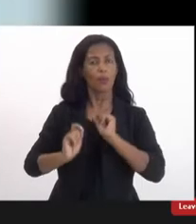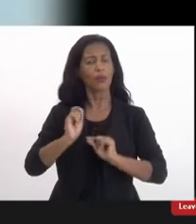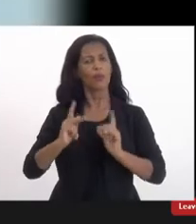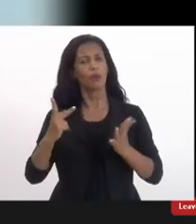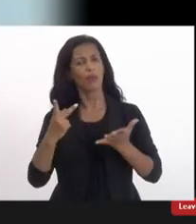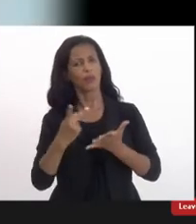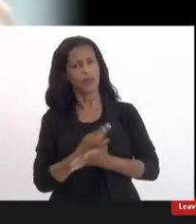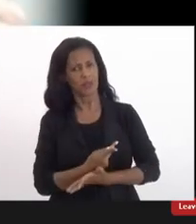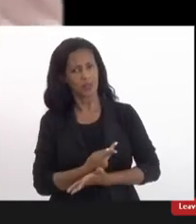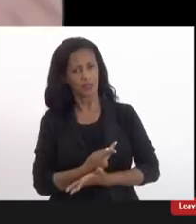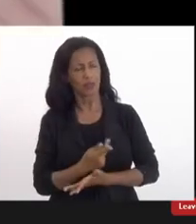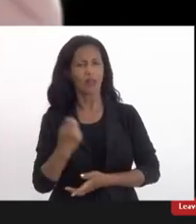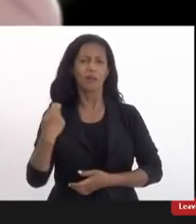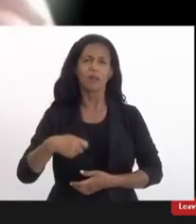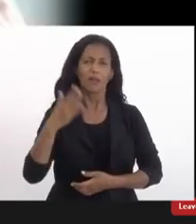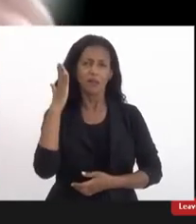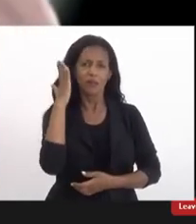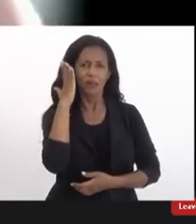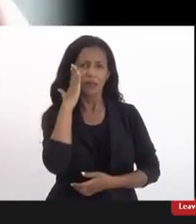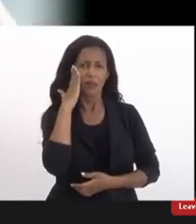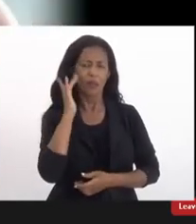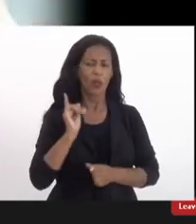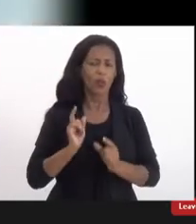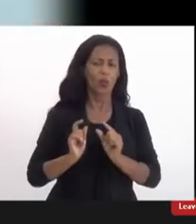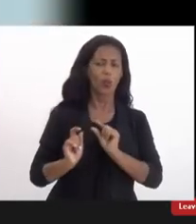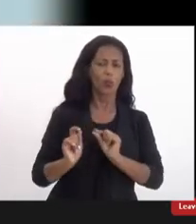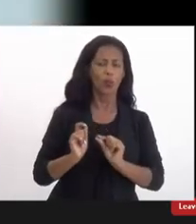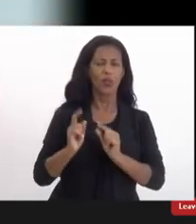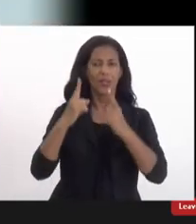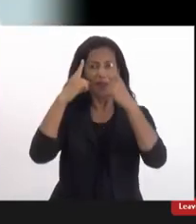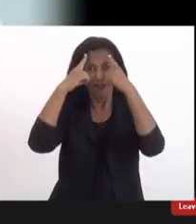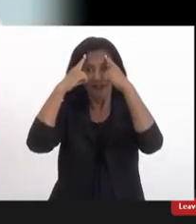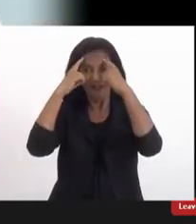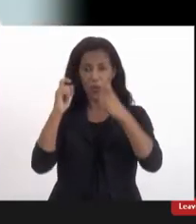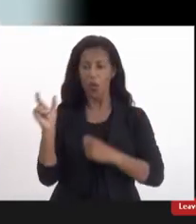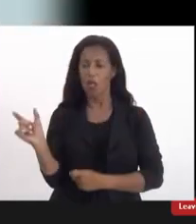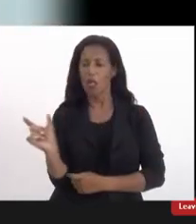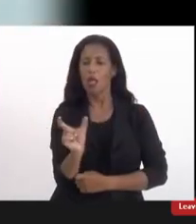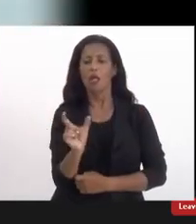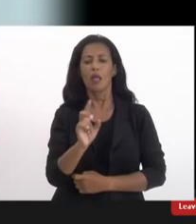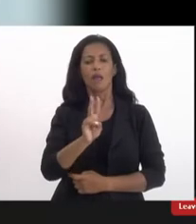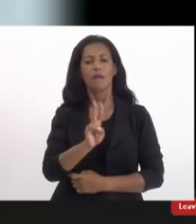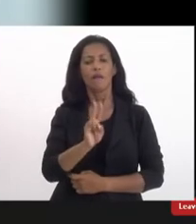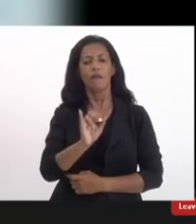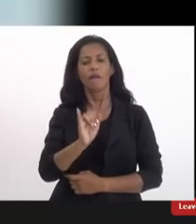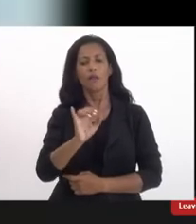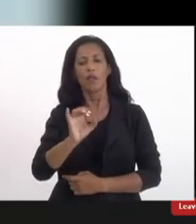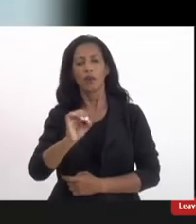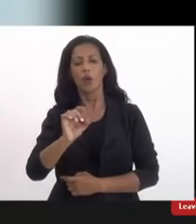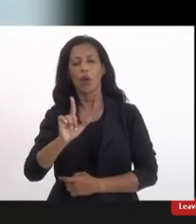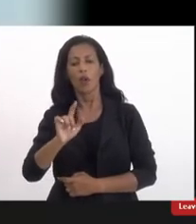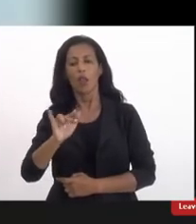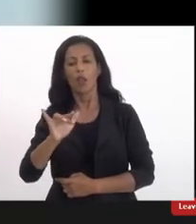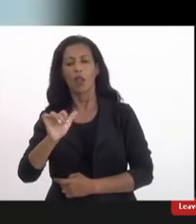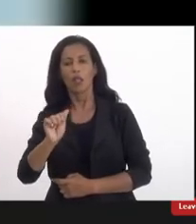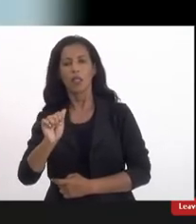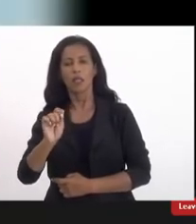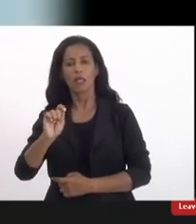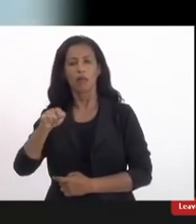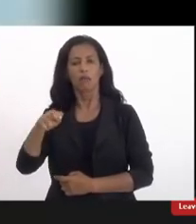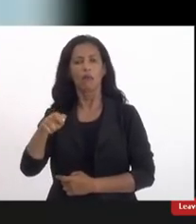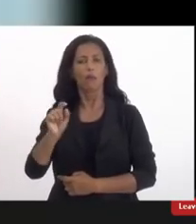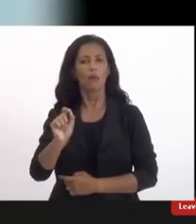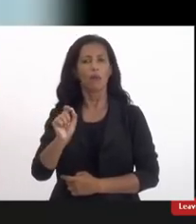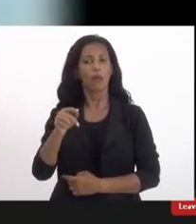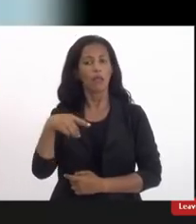ela precisa saber o que que é uma violência né é e essas